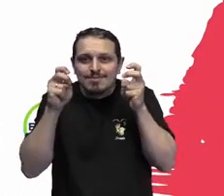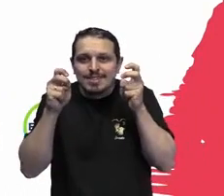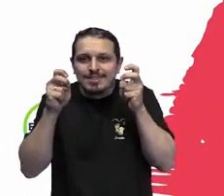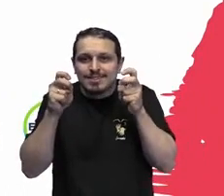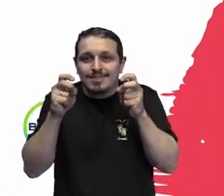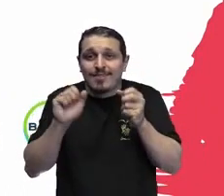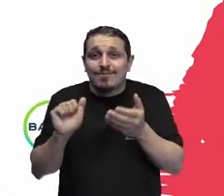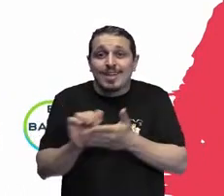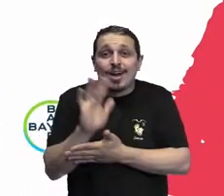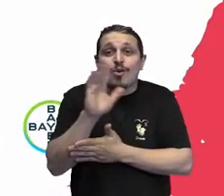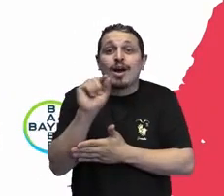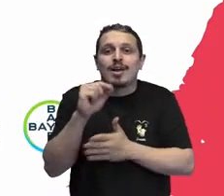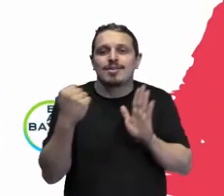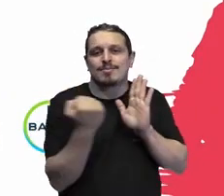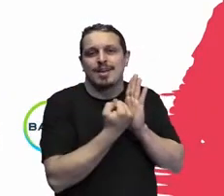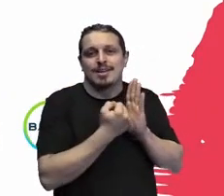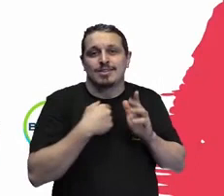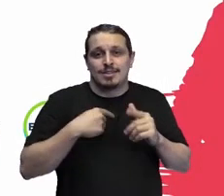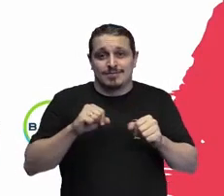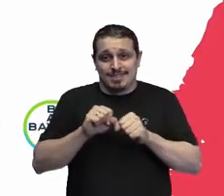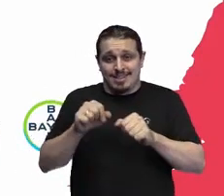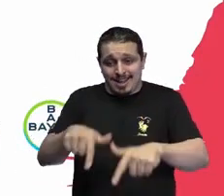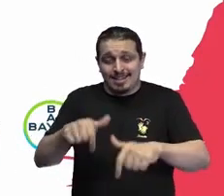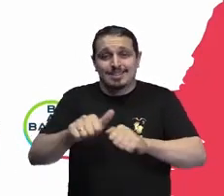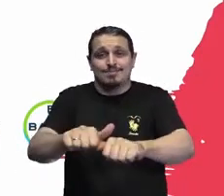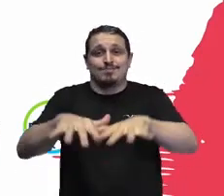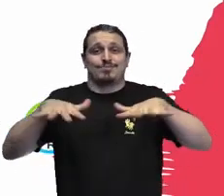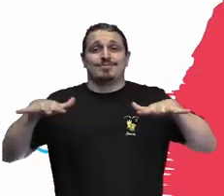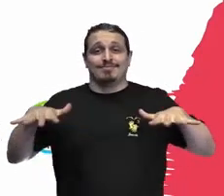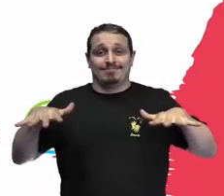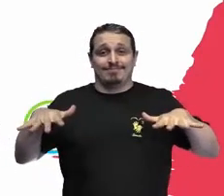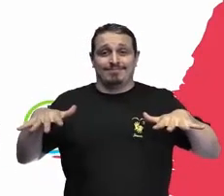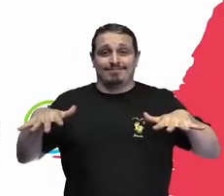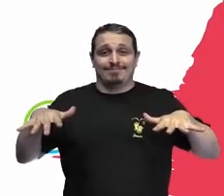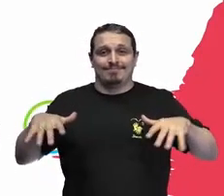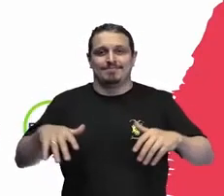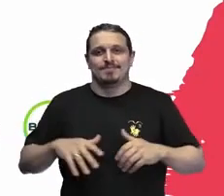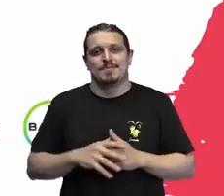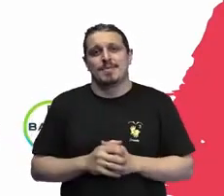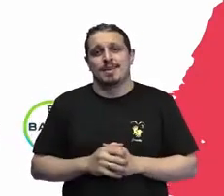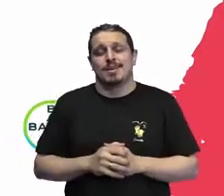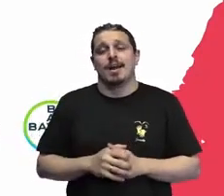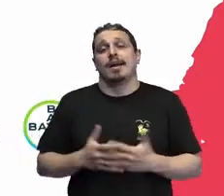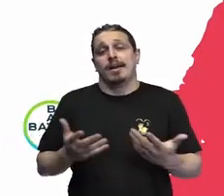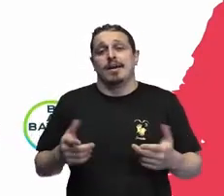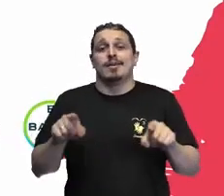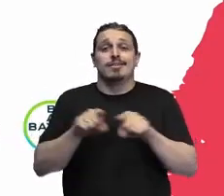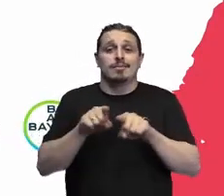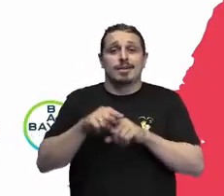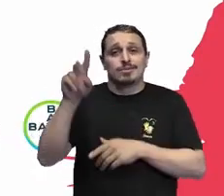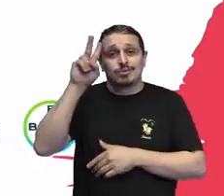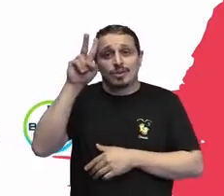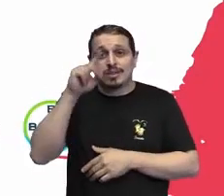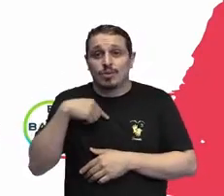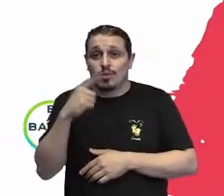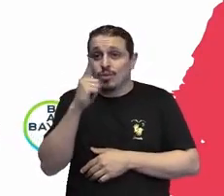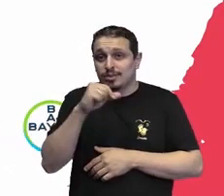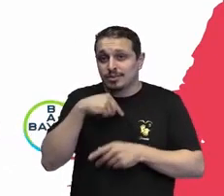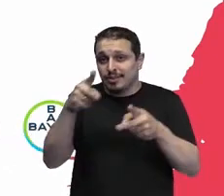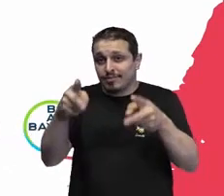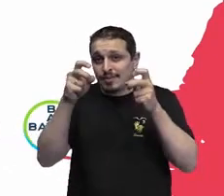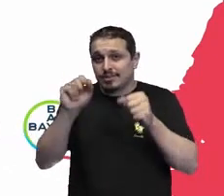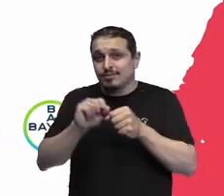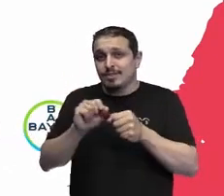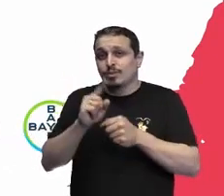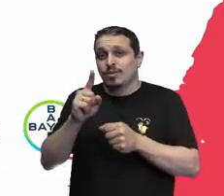geral também, quando você inclui pessoas historicamente excluídas dentro do contexto organizacional,